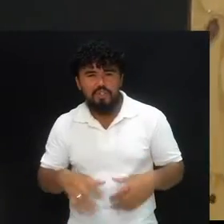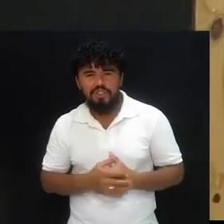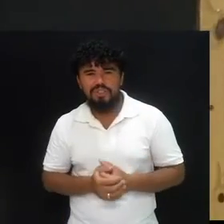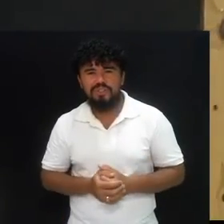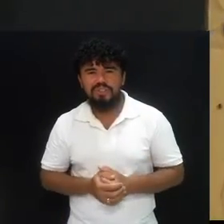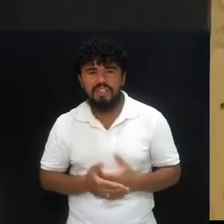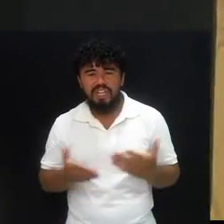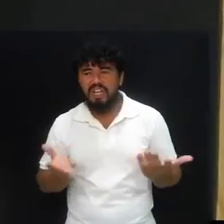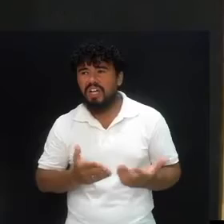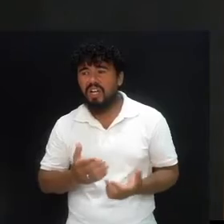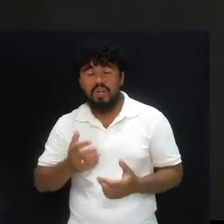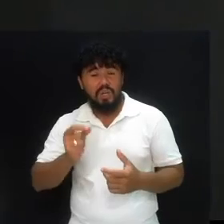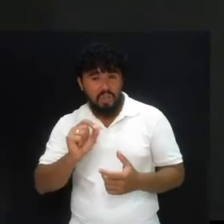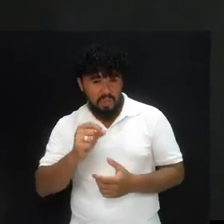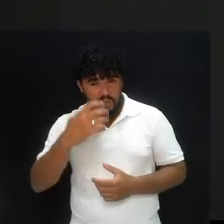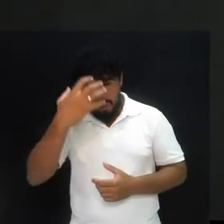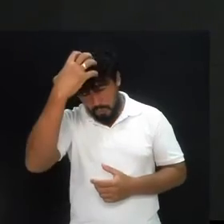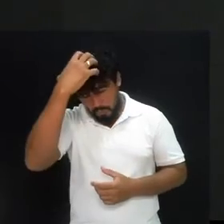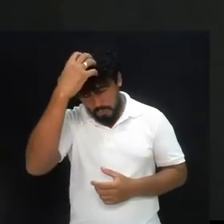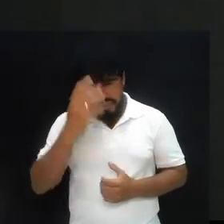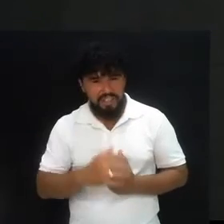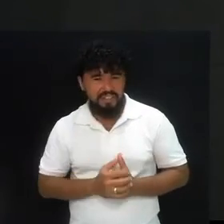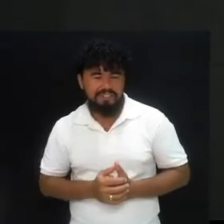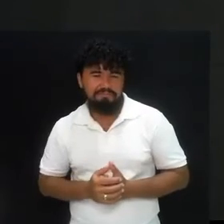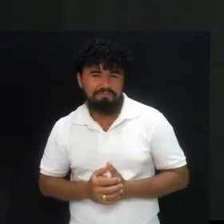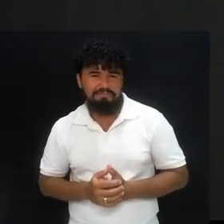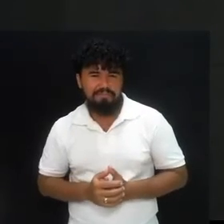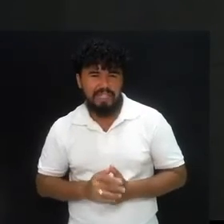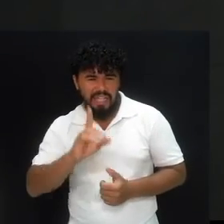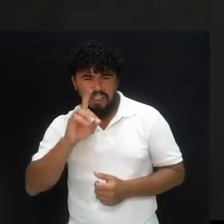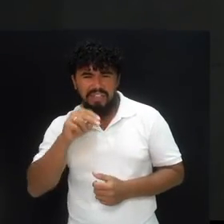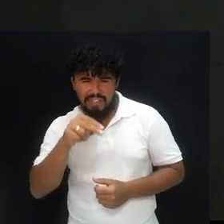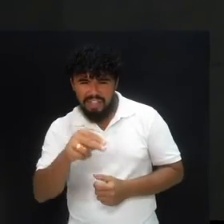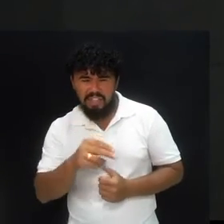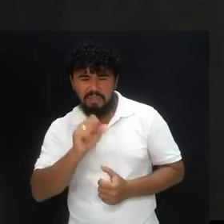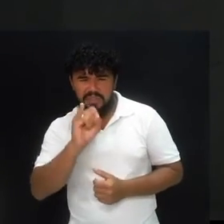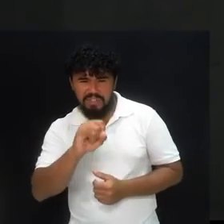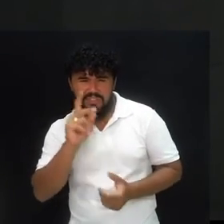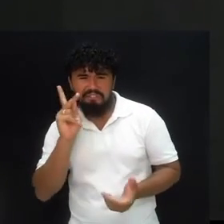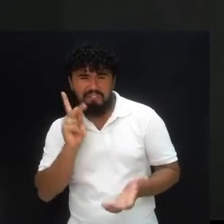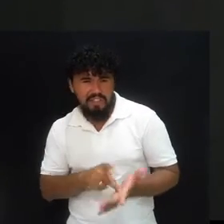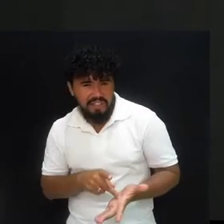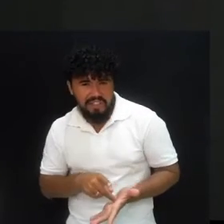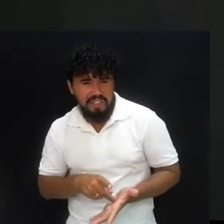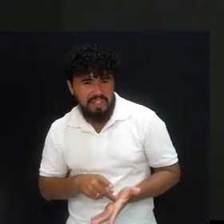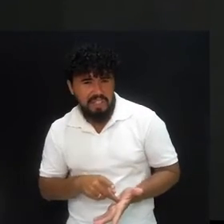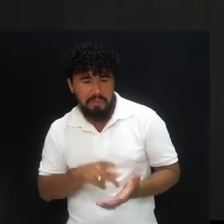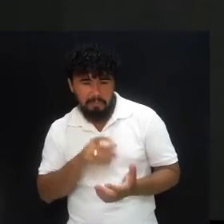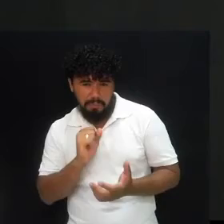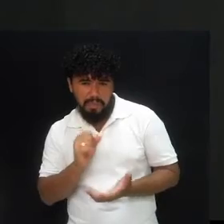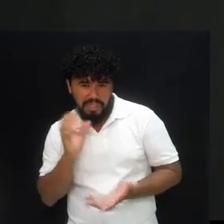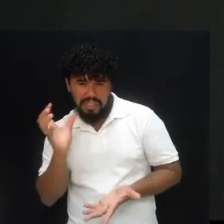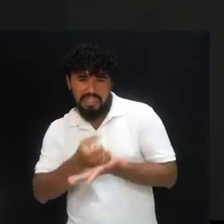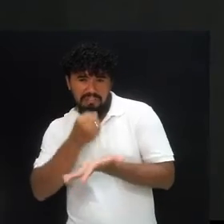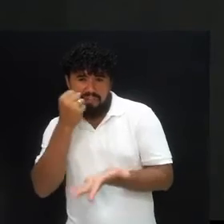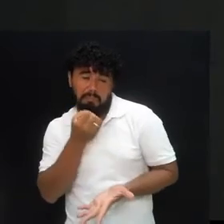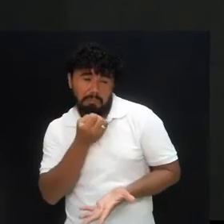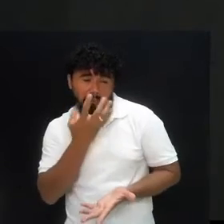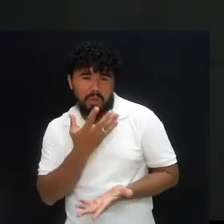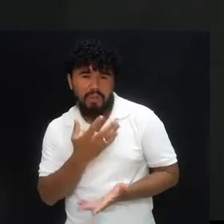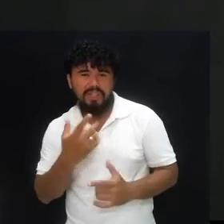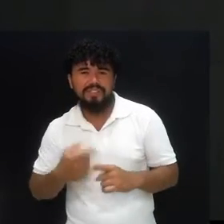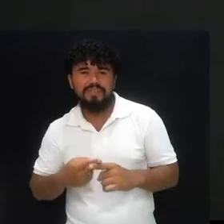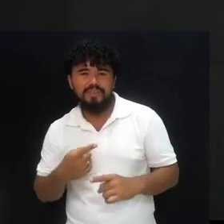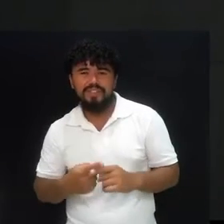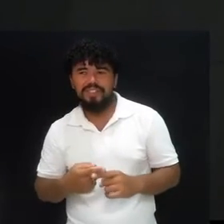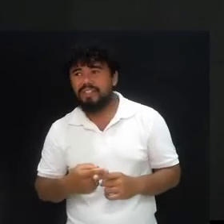rei, então, volta-se para Daniel e diz, Daniel, se realmente o teu Deus puder te livrar, pois seria tão bom. O que ele está